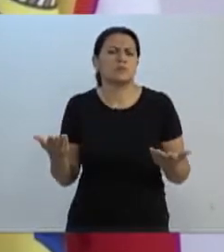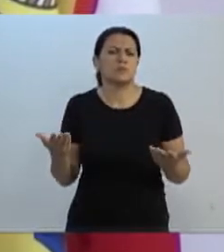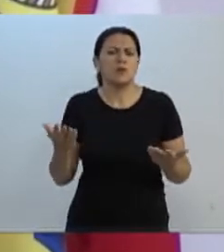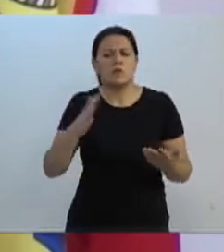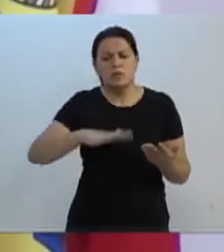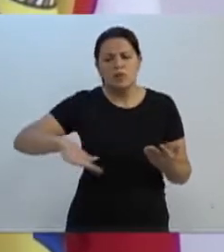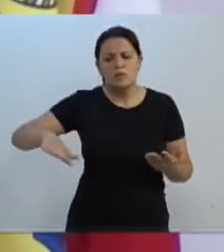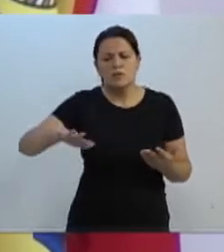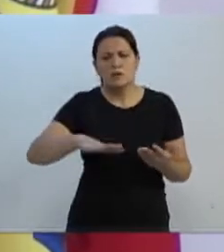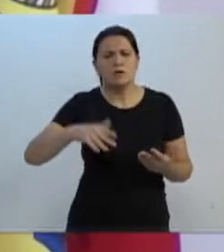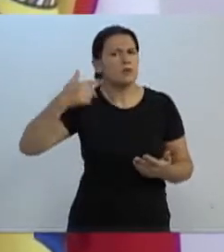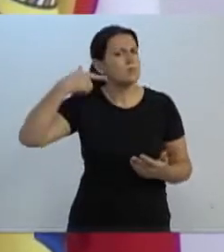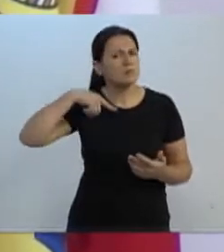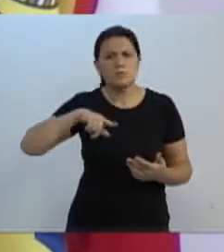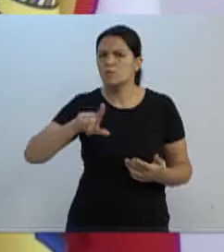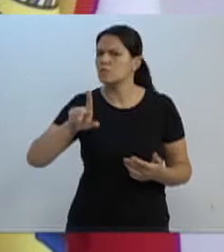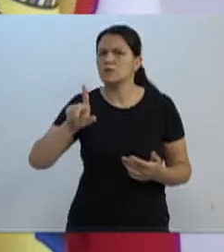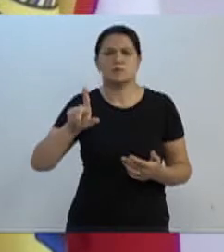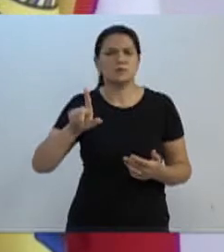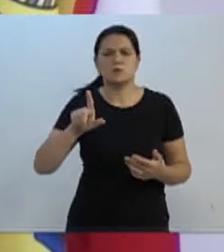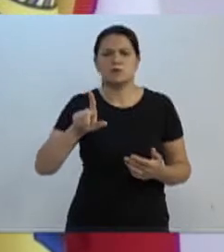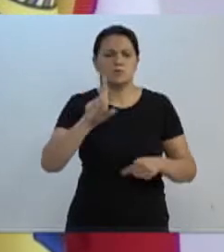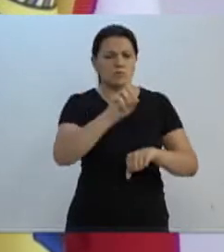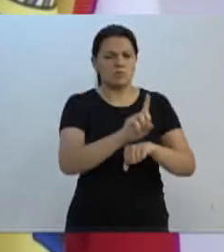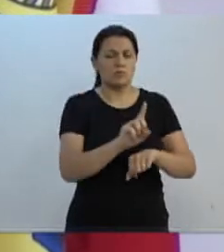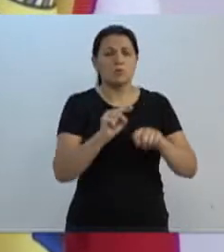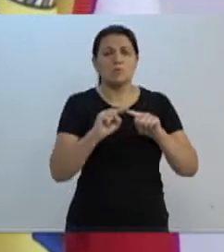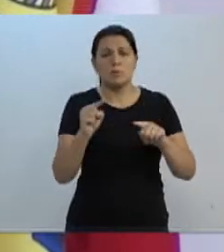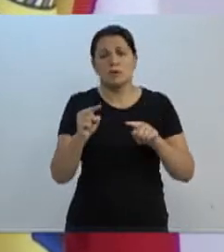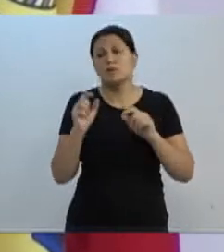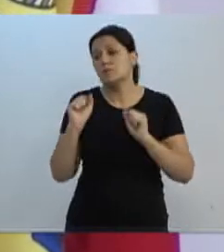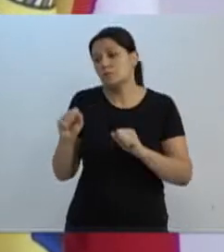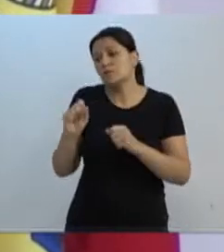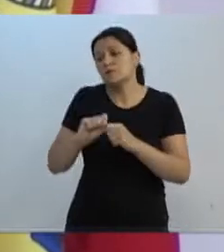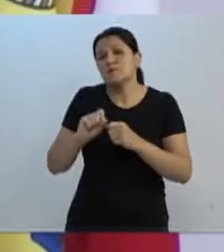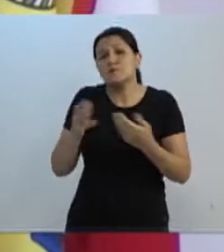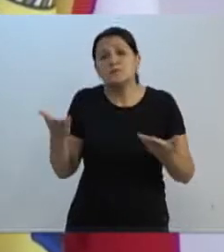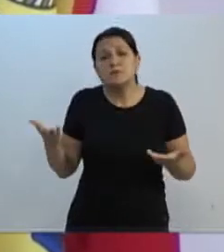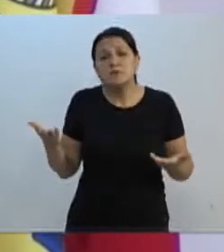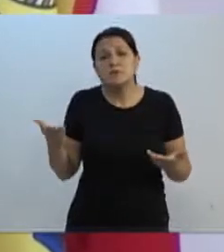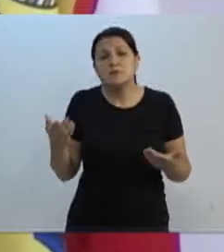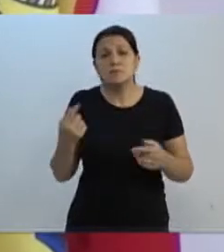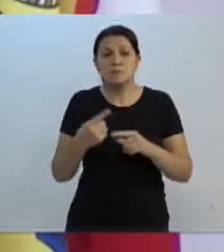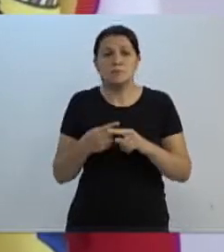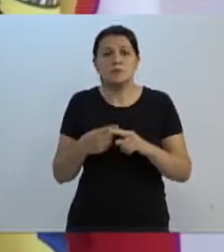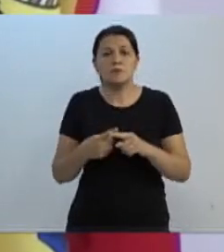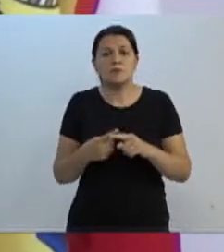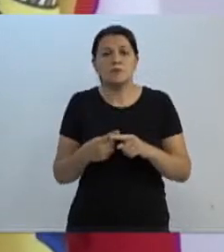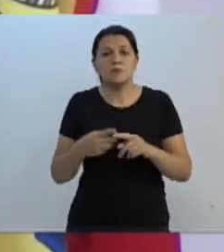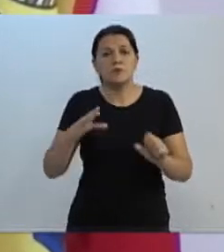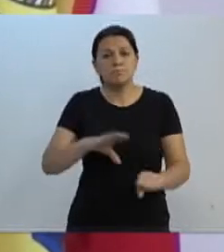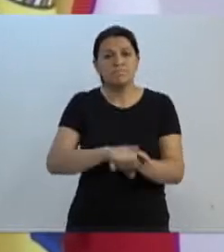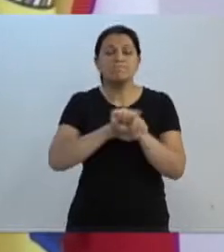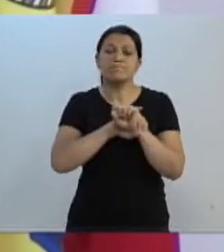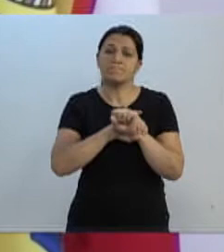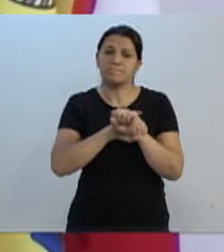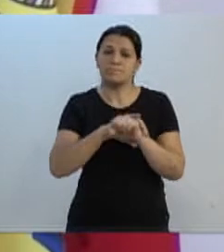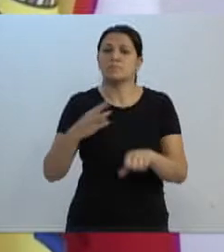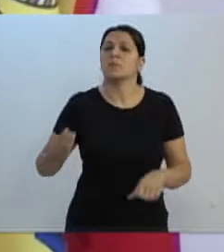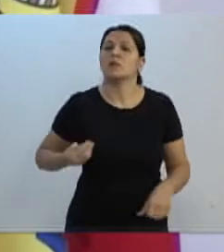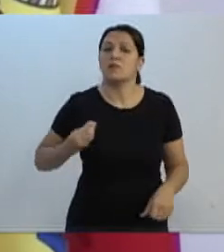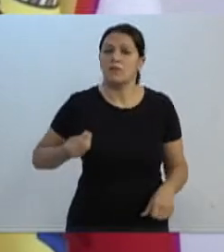área, se eu não consigo localizar o morador, pelo menos nessa área me deixa eu fazer para eu colocar em segurança a vida